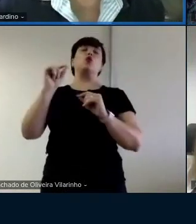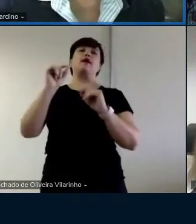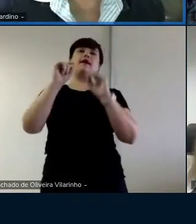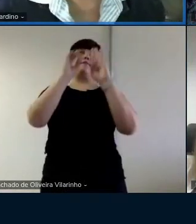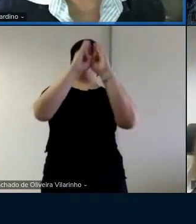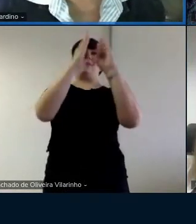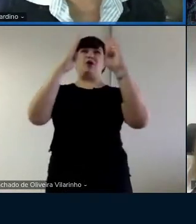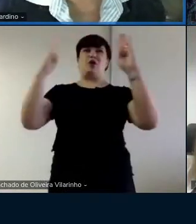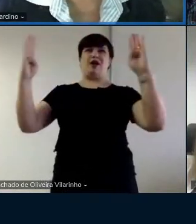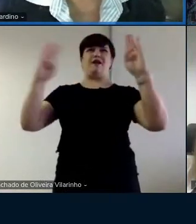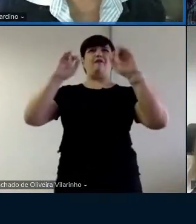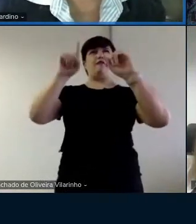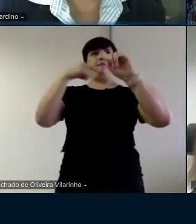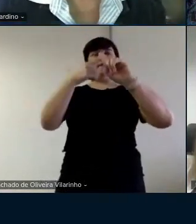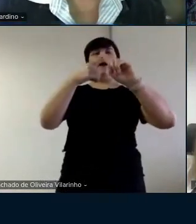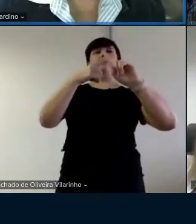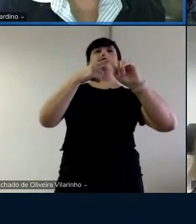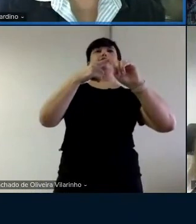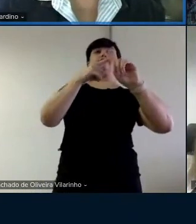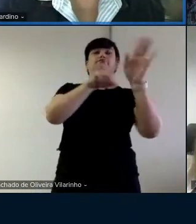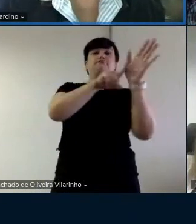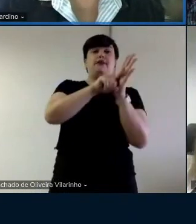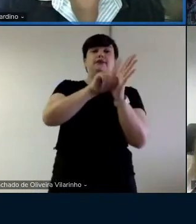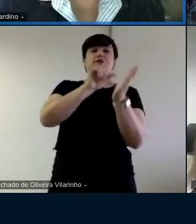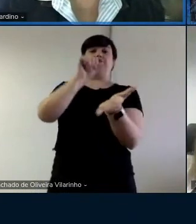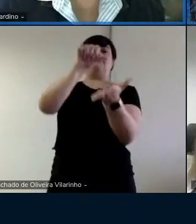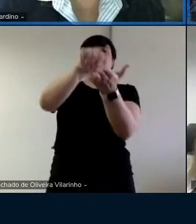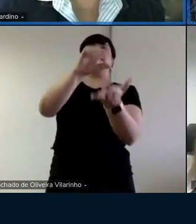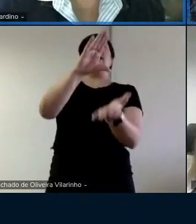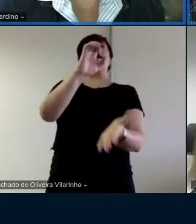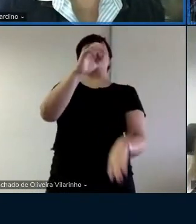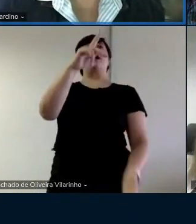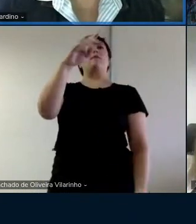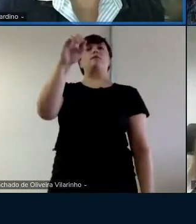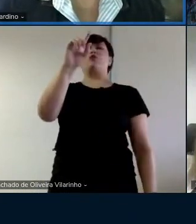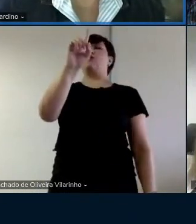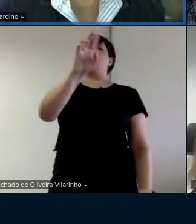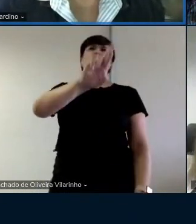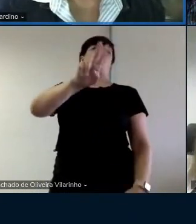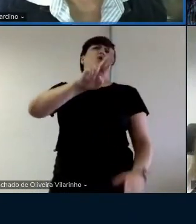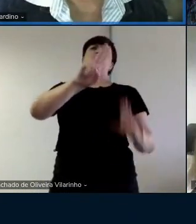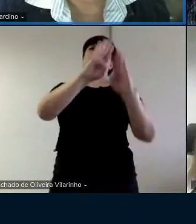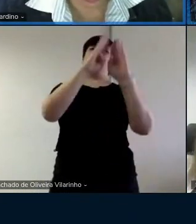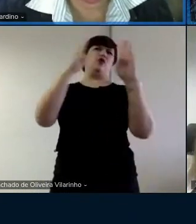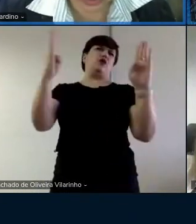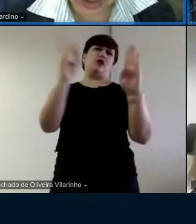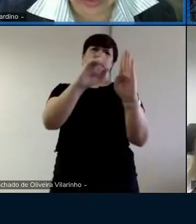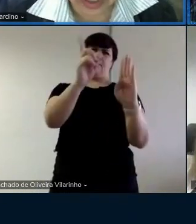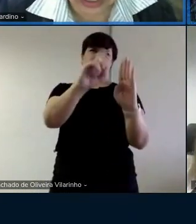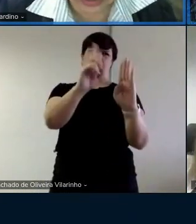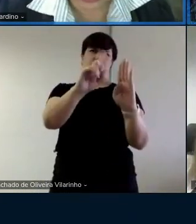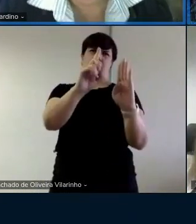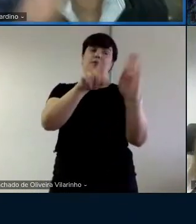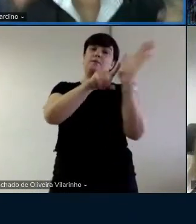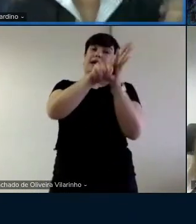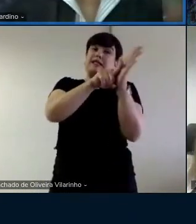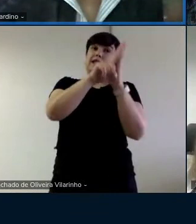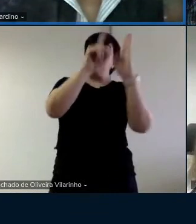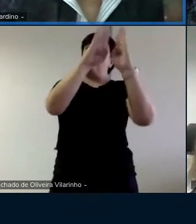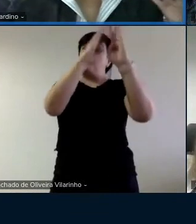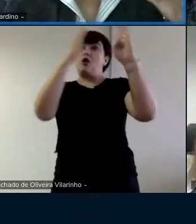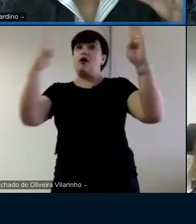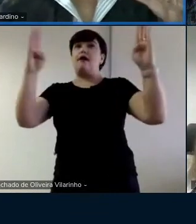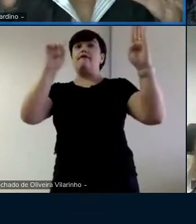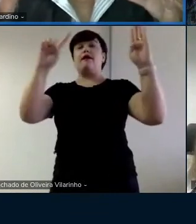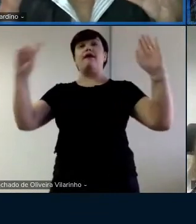bibliográfica e de campo não é uma pesquisa bibliográfica não, tá? a pesquisa bibliográfica ela